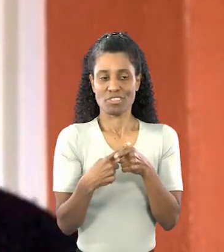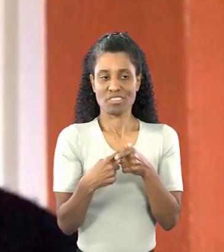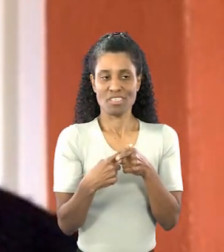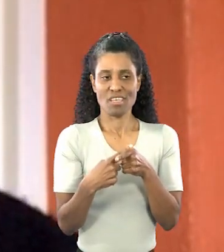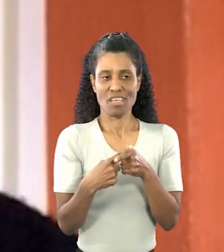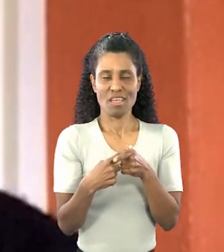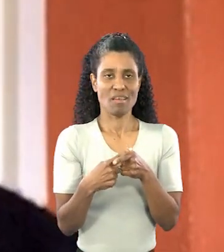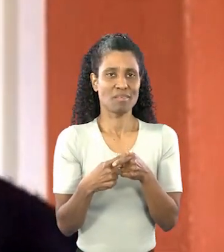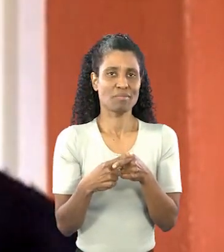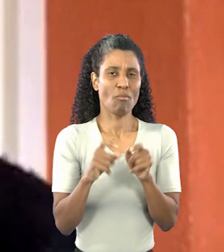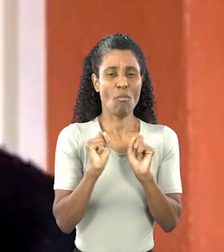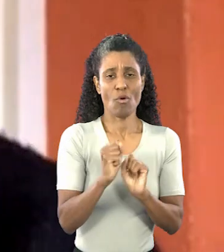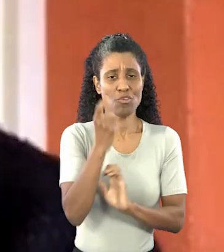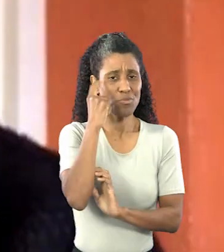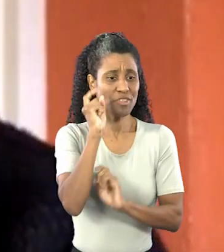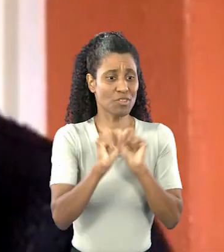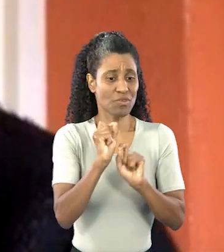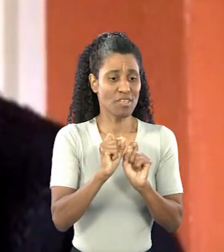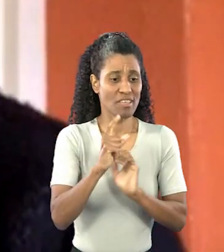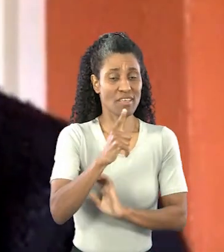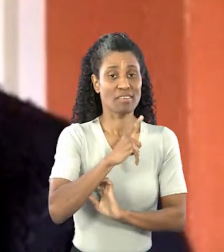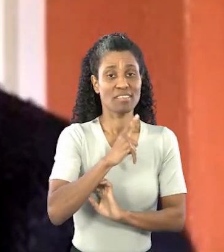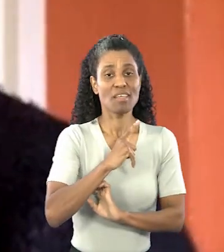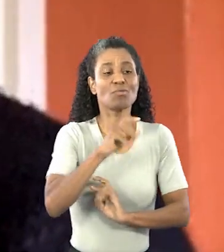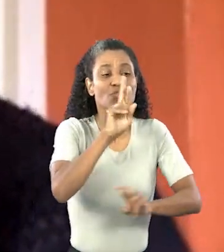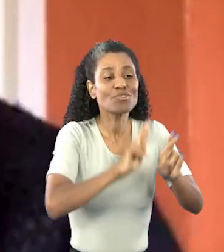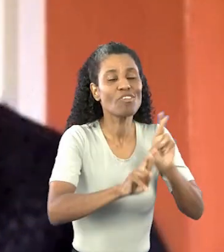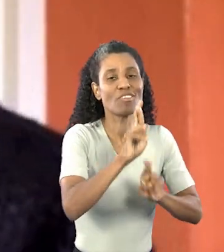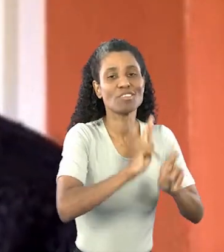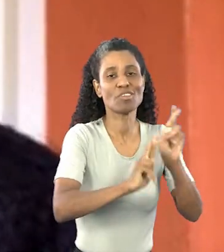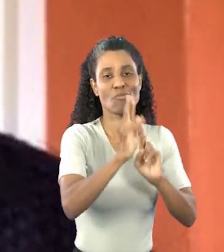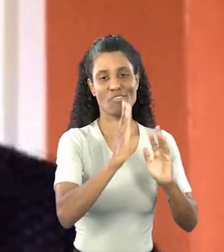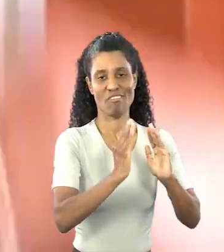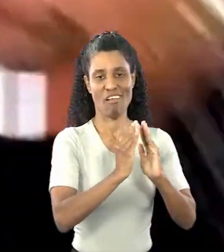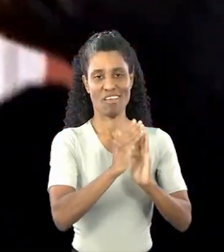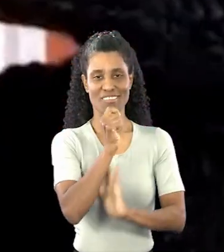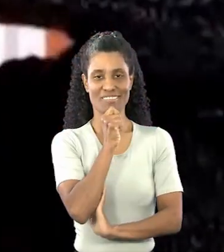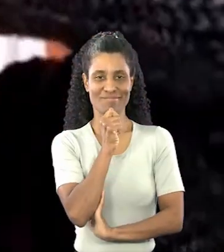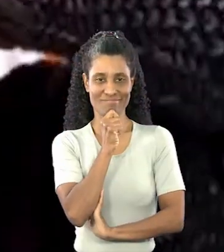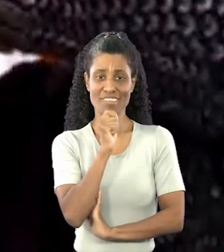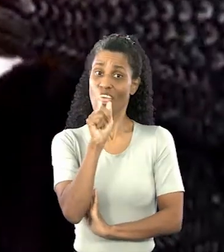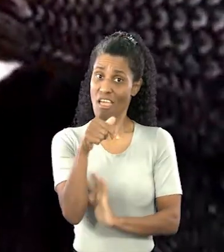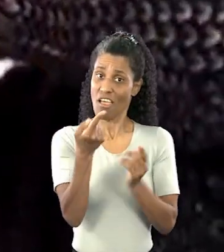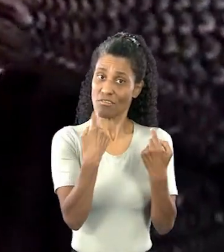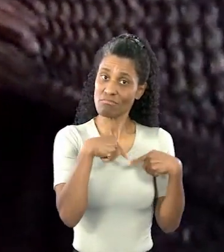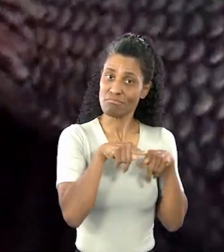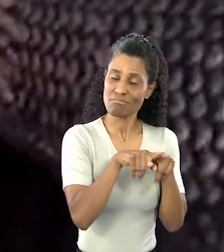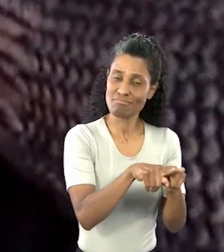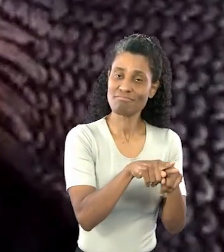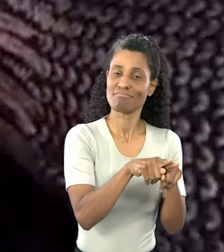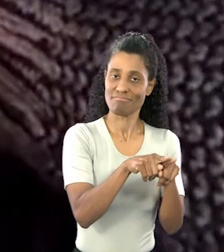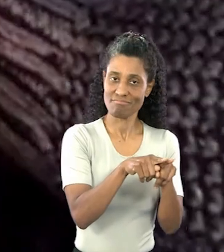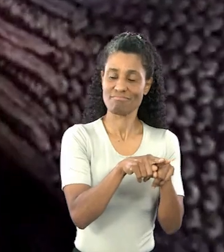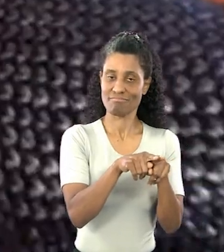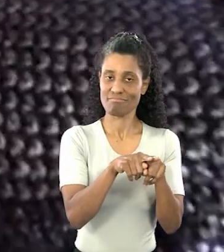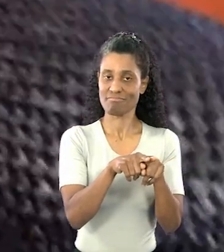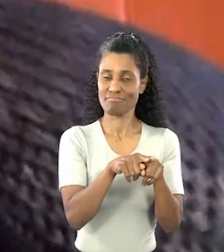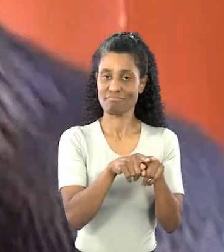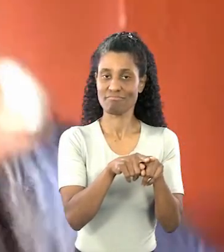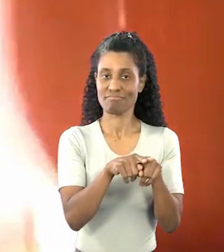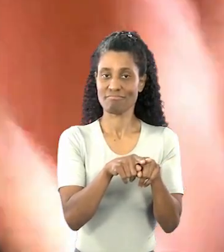de que ainda vale, né? E temos alguém para se relacionar, é uma companhia.